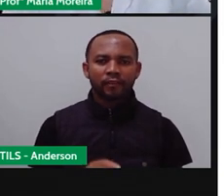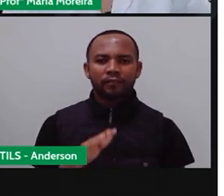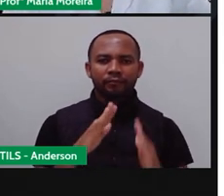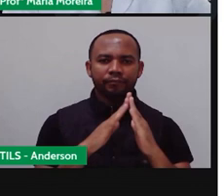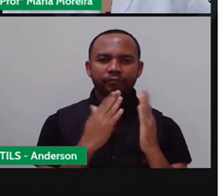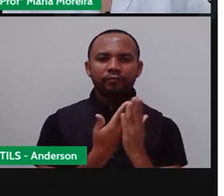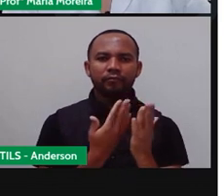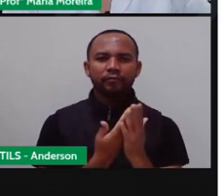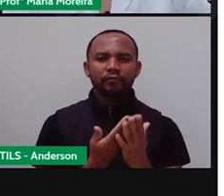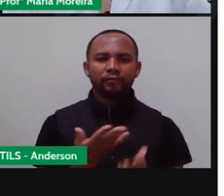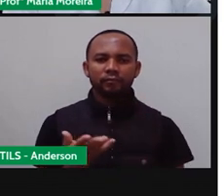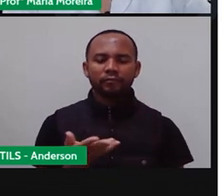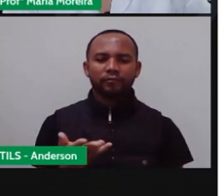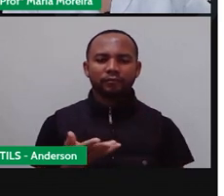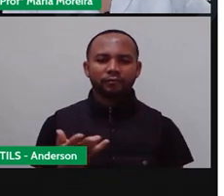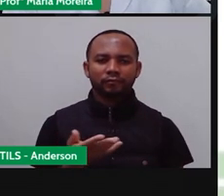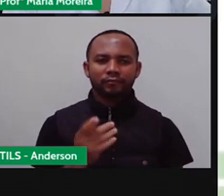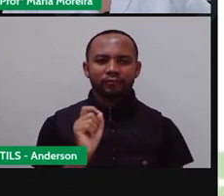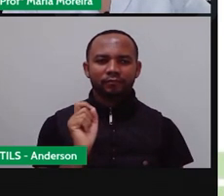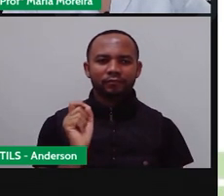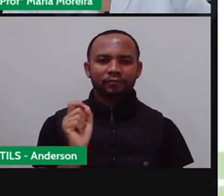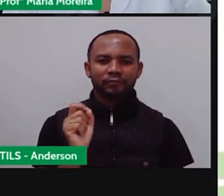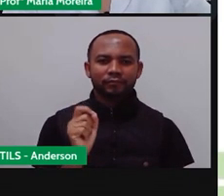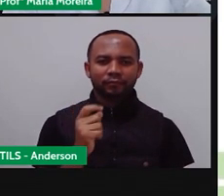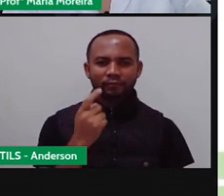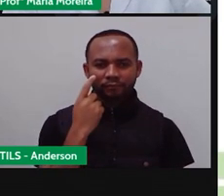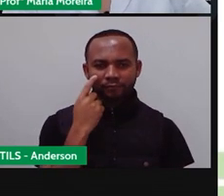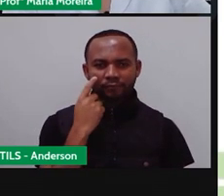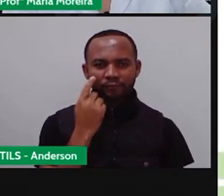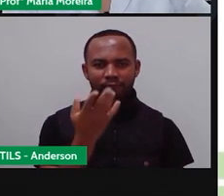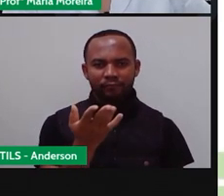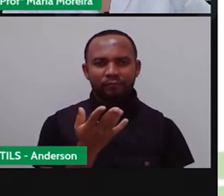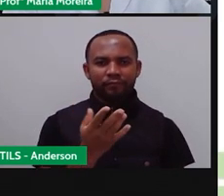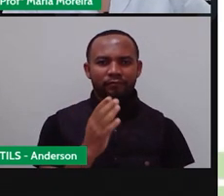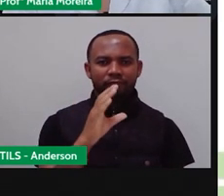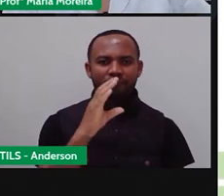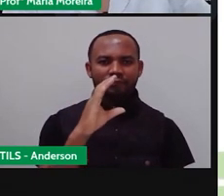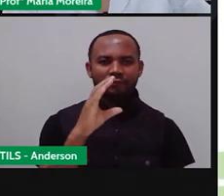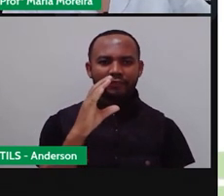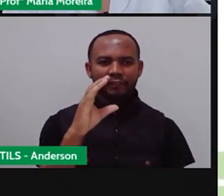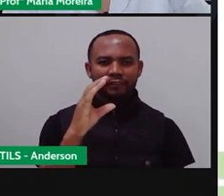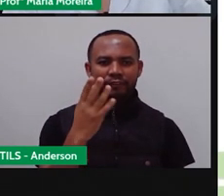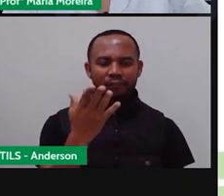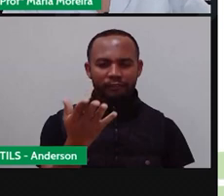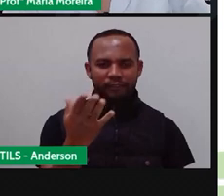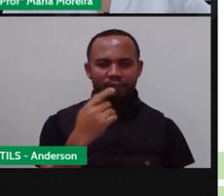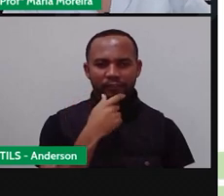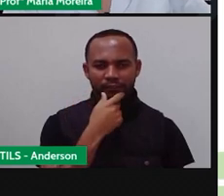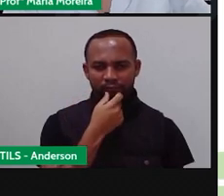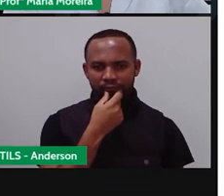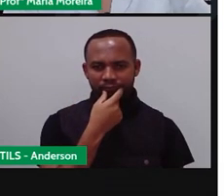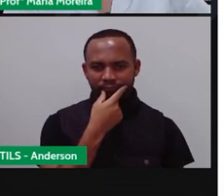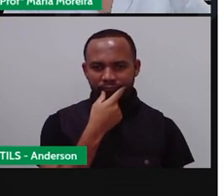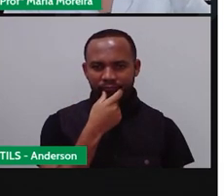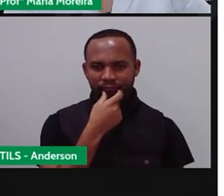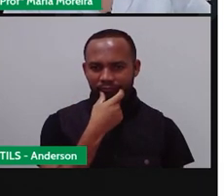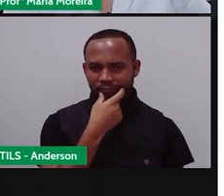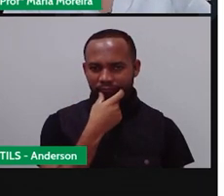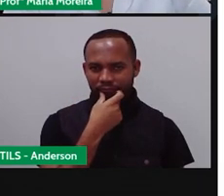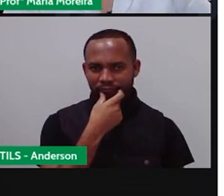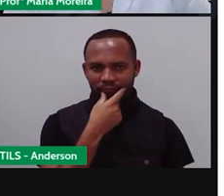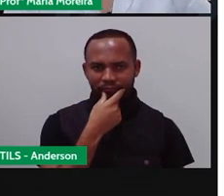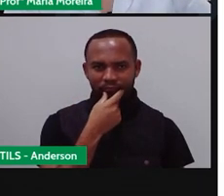interdisciplinar, a Pró ficou tão empolgada com o Anderson e esse frio dele, que nem falou, né? Ciências humanas, gente, ciências humanas, né?